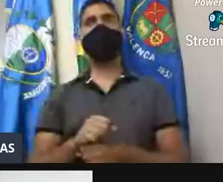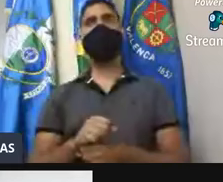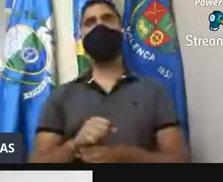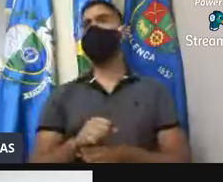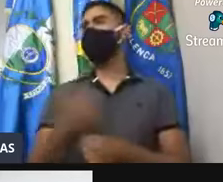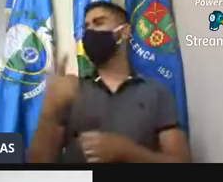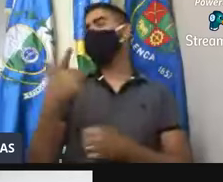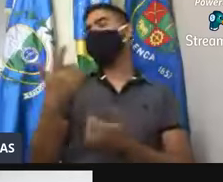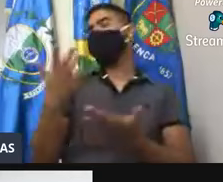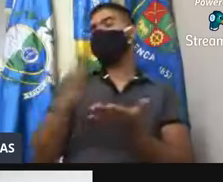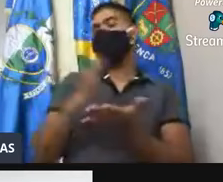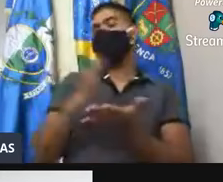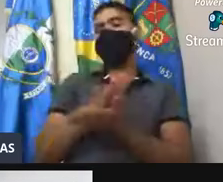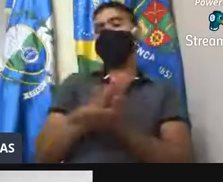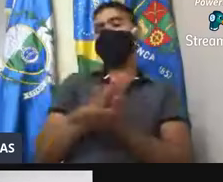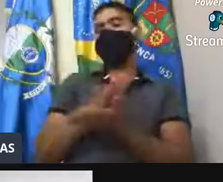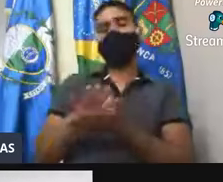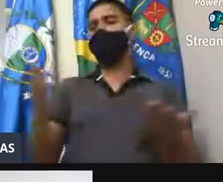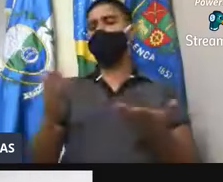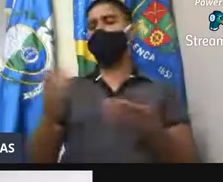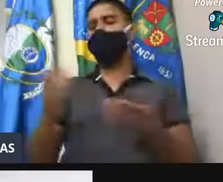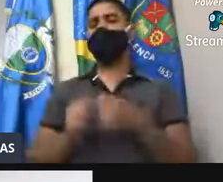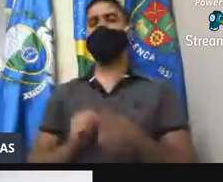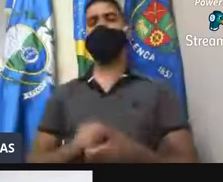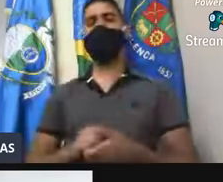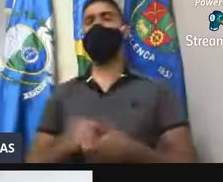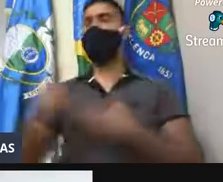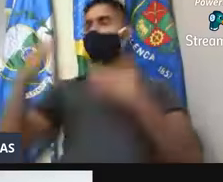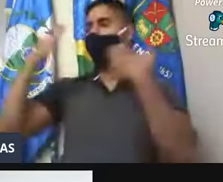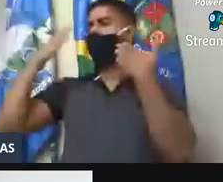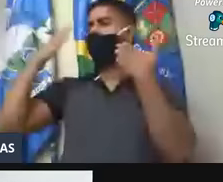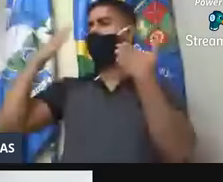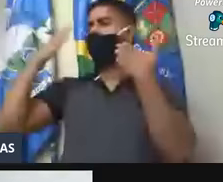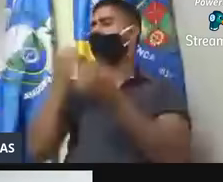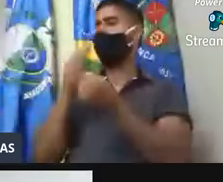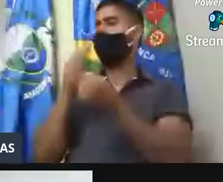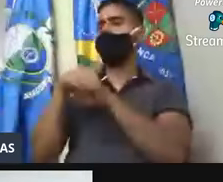presidente, é só para a noite de hoje. Muito obrigado, boa noite.